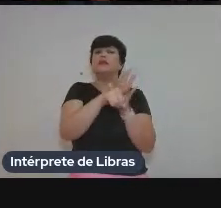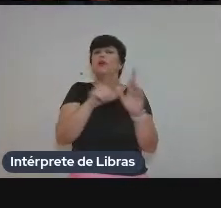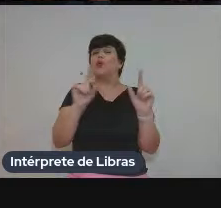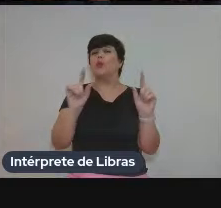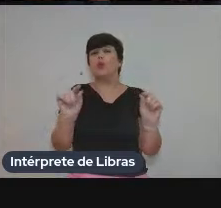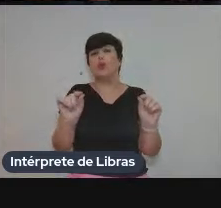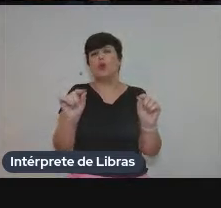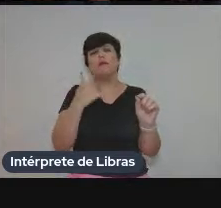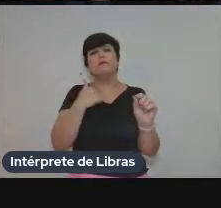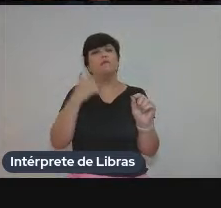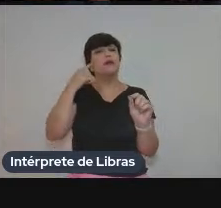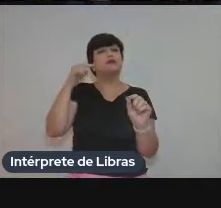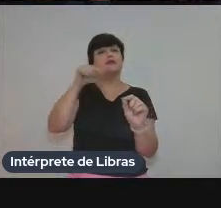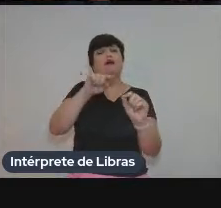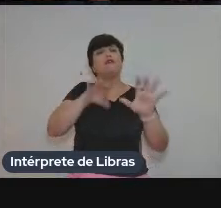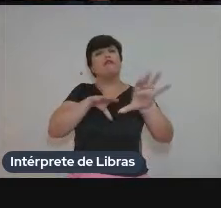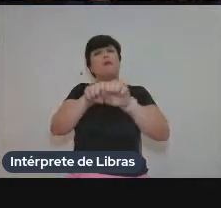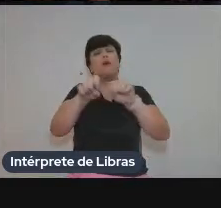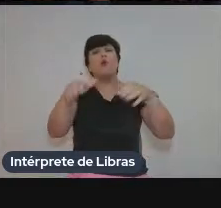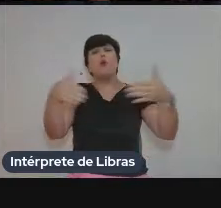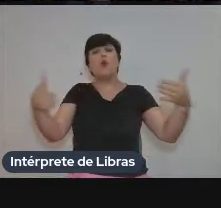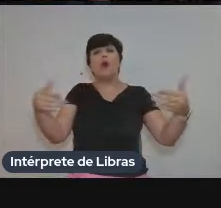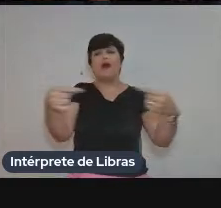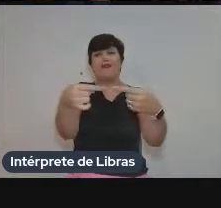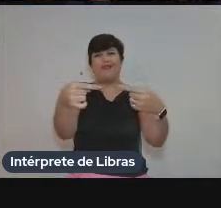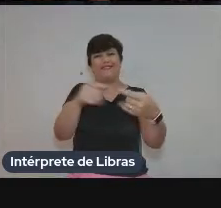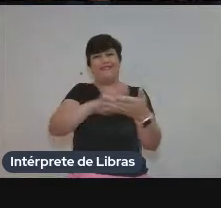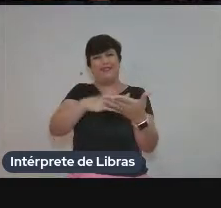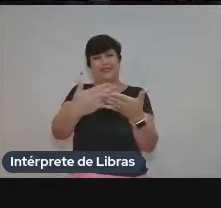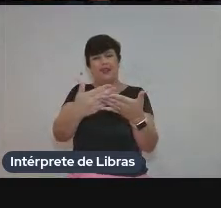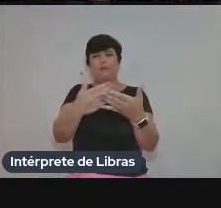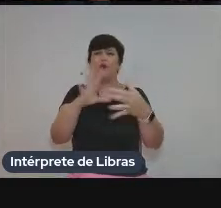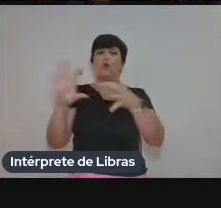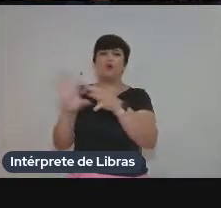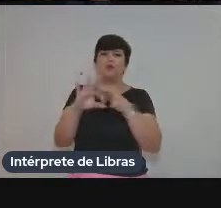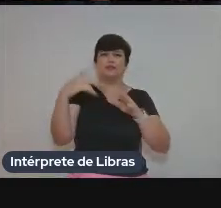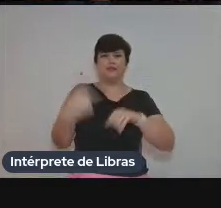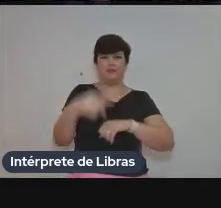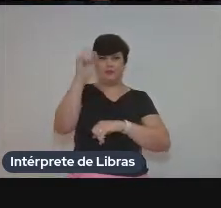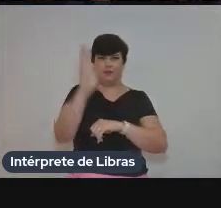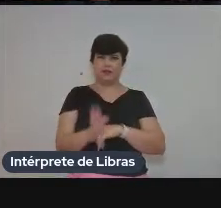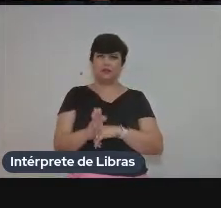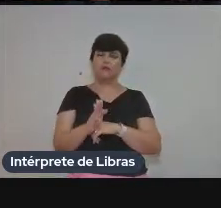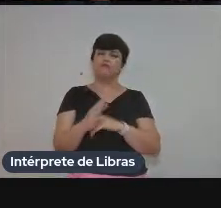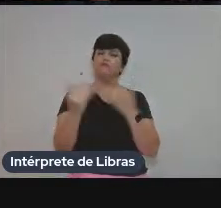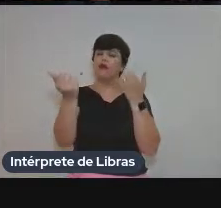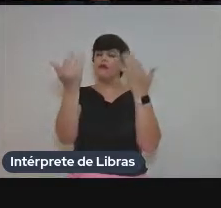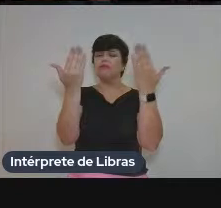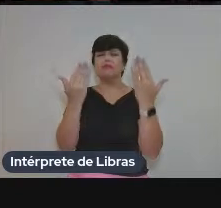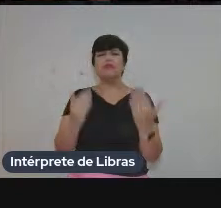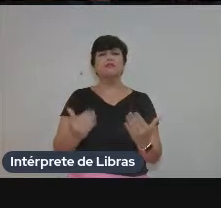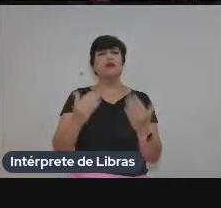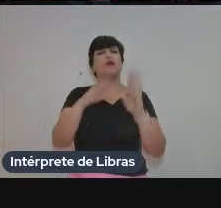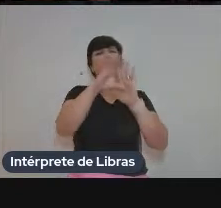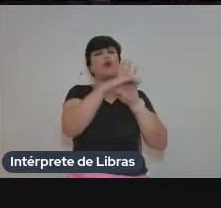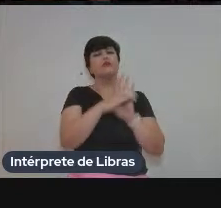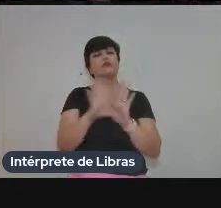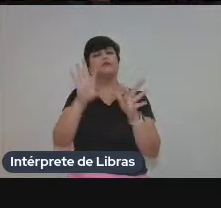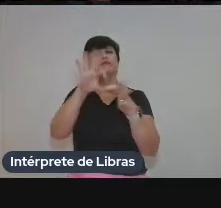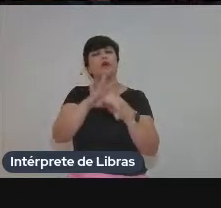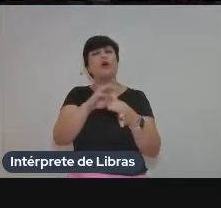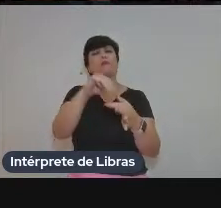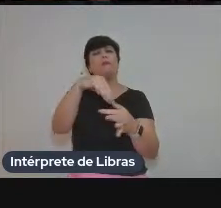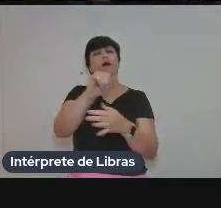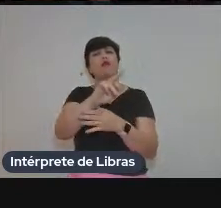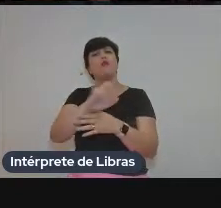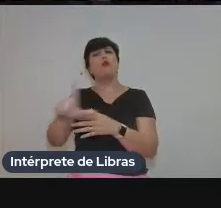considerar qual seria uma formação pertinente para esses intérpretes no contexto brasileiro, analisando conceitos adjacentes a manuais que